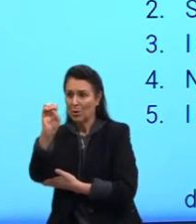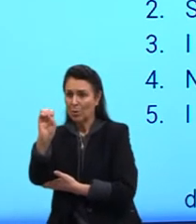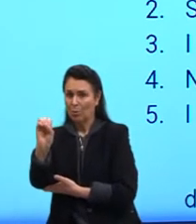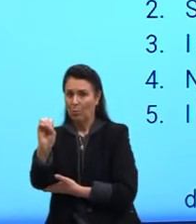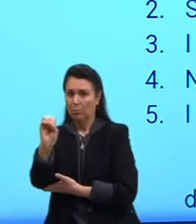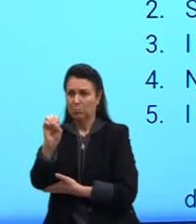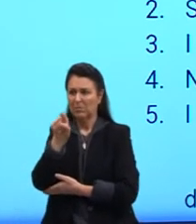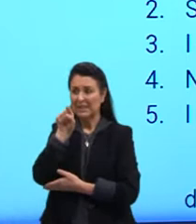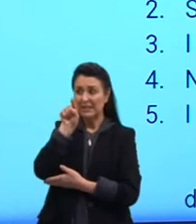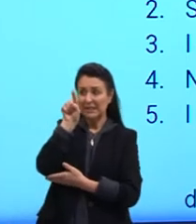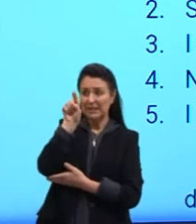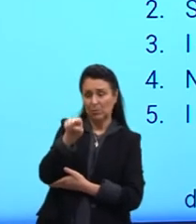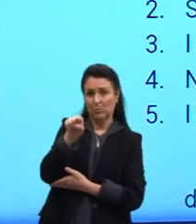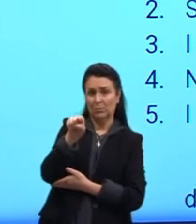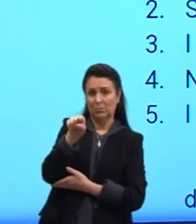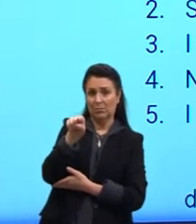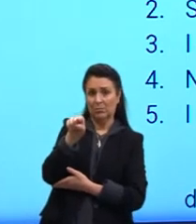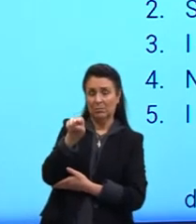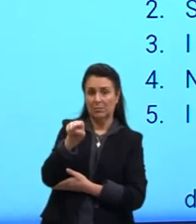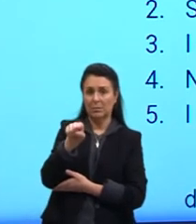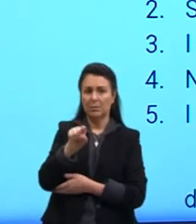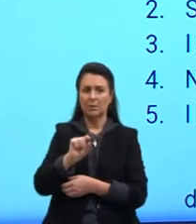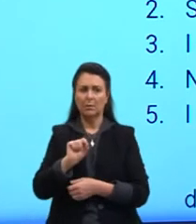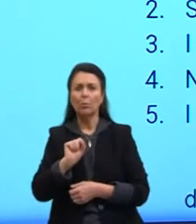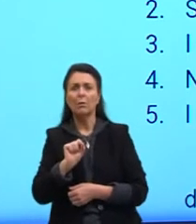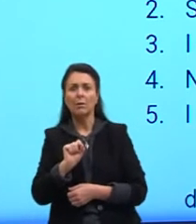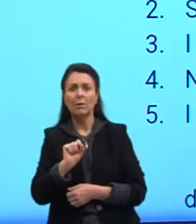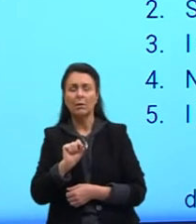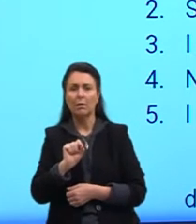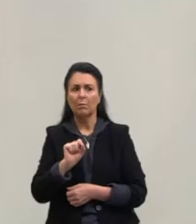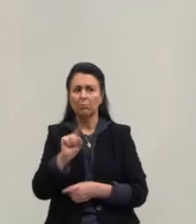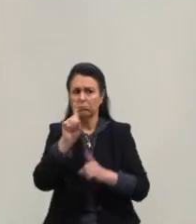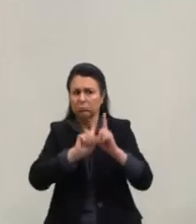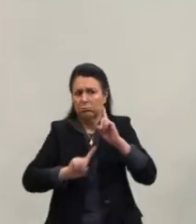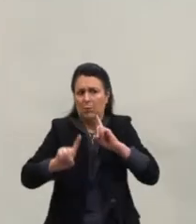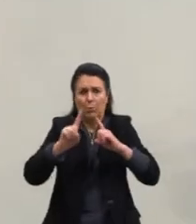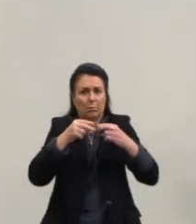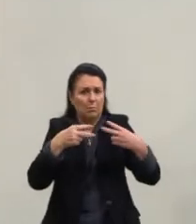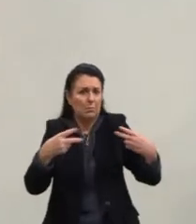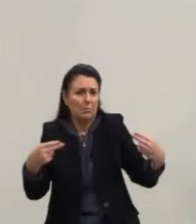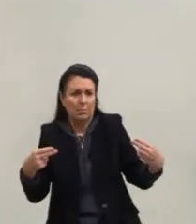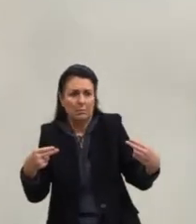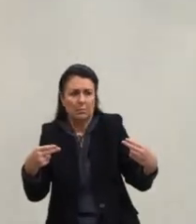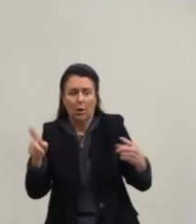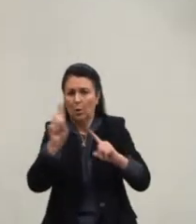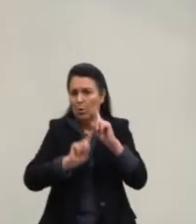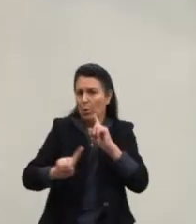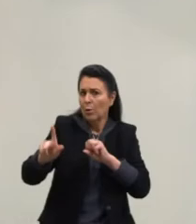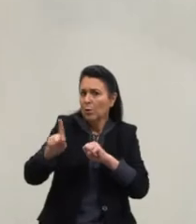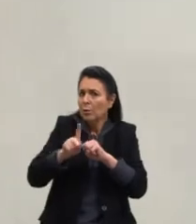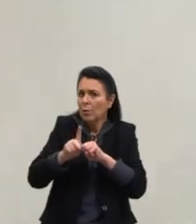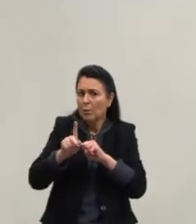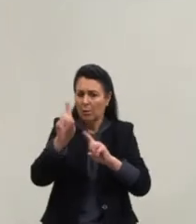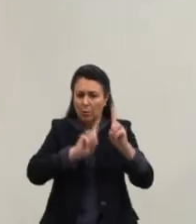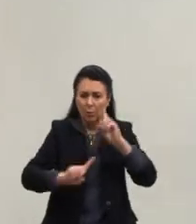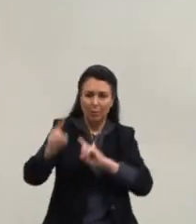entendo isso. Isso é o quê? Se refere a alguma coisa. Algum pronome. Alguma ideia.